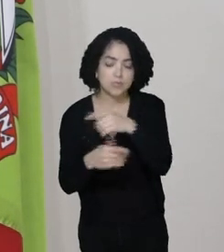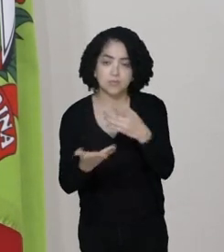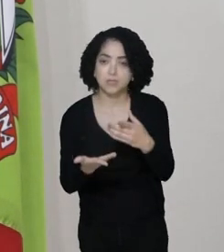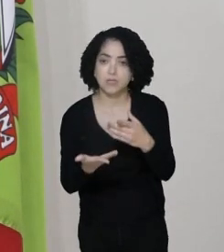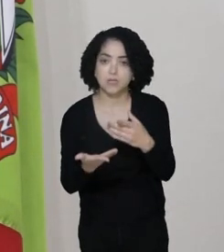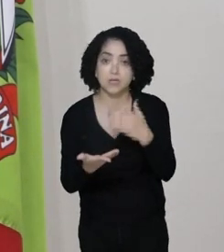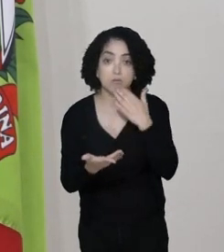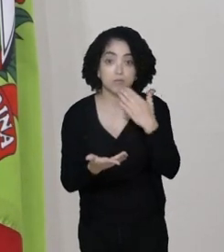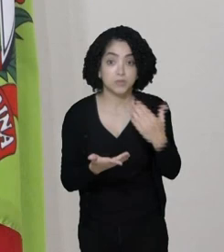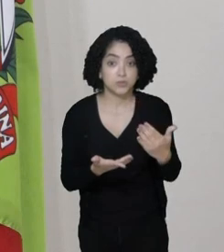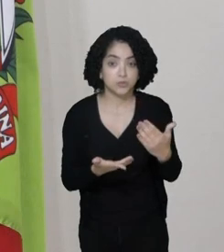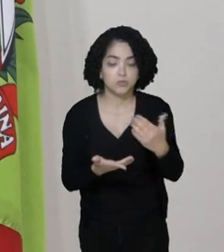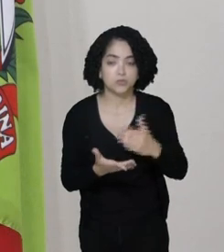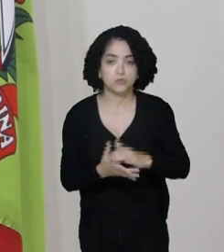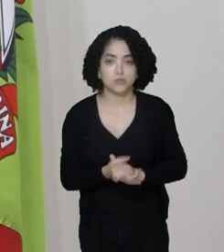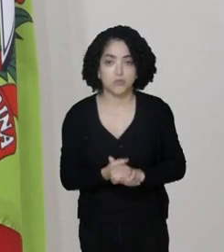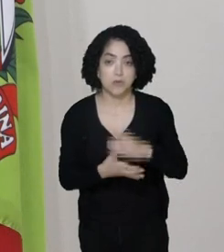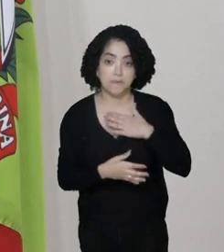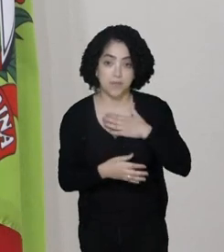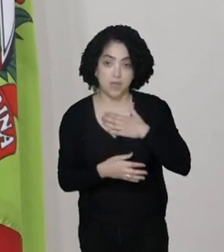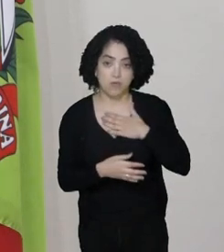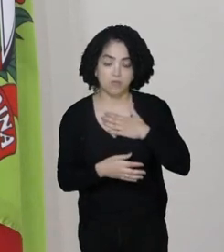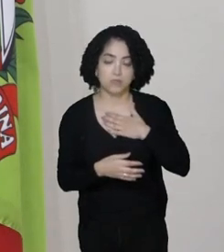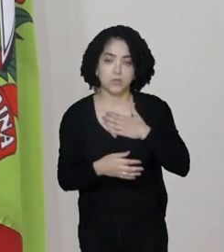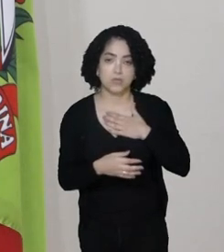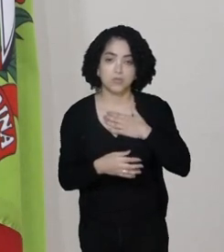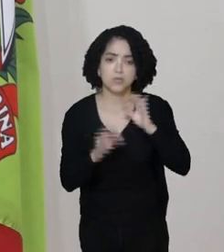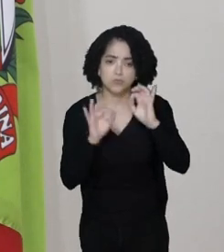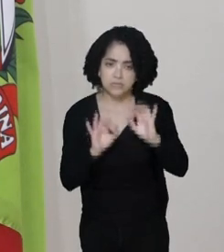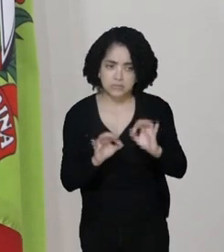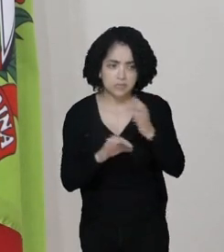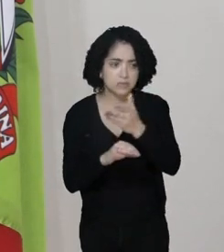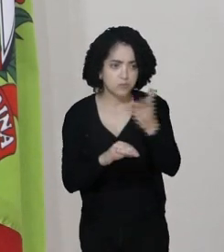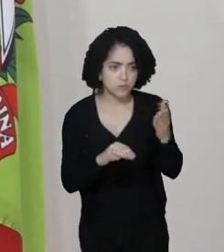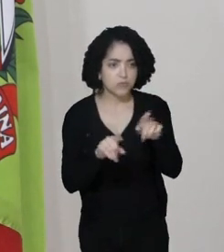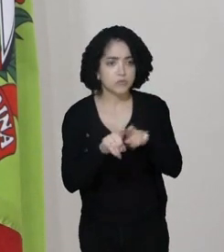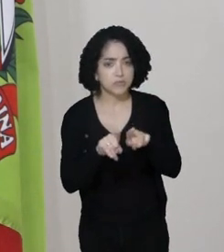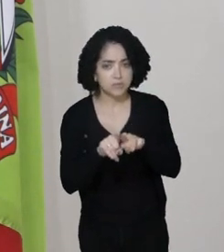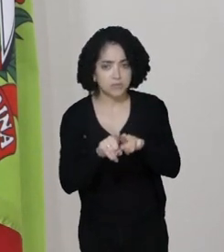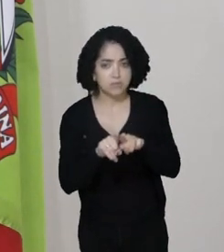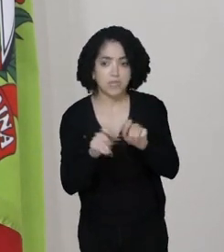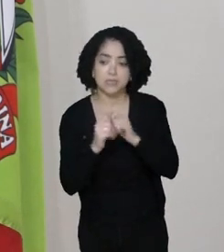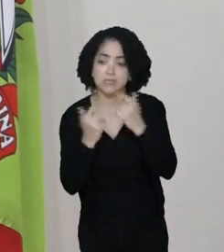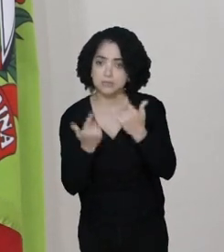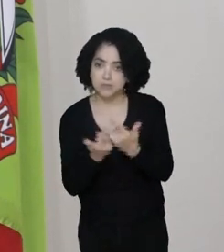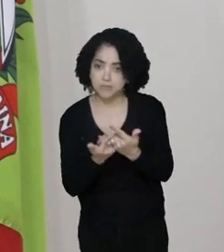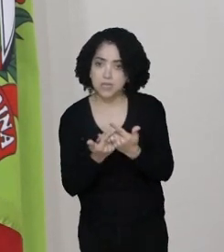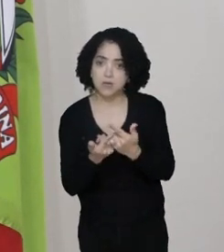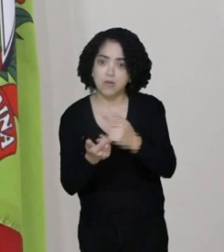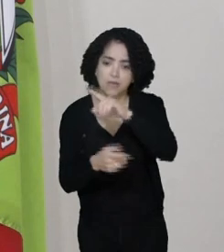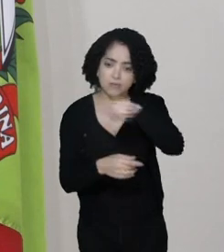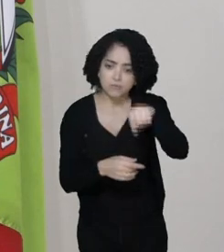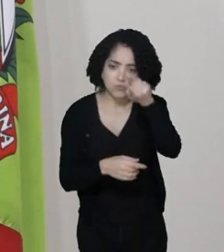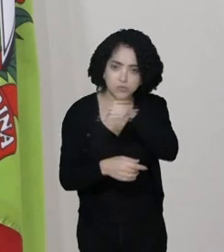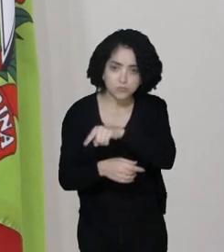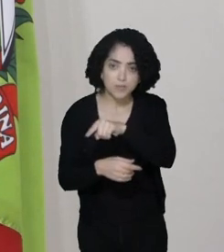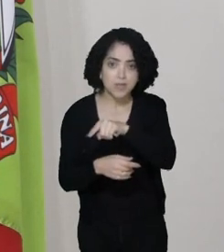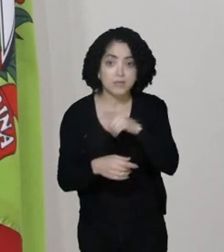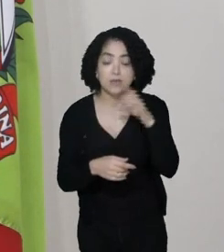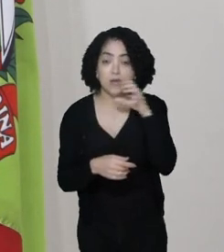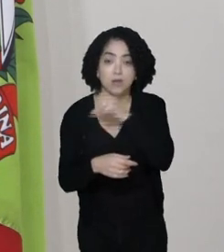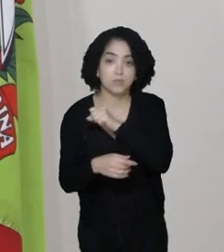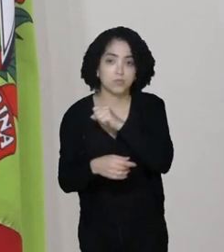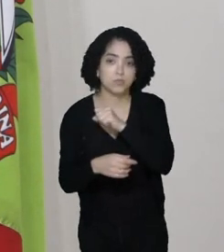pedido, meu, eu tenho certeza de muitos deputados, talvez da própria Assembleia, é de que suspenda isso imediatamente.